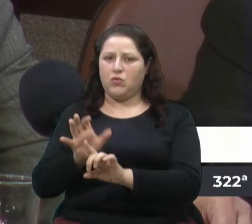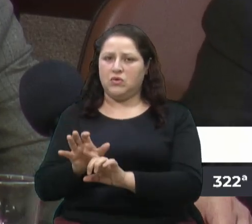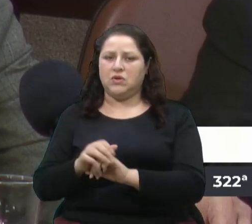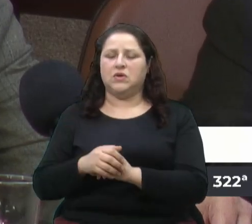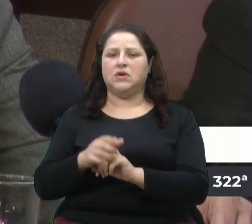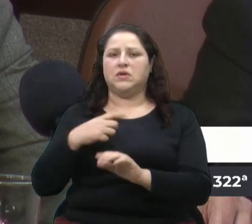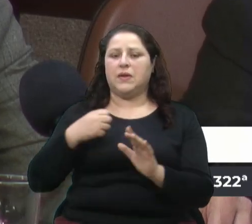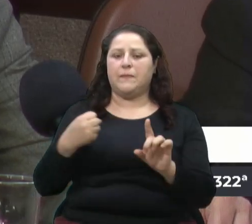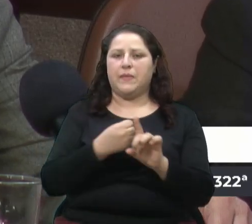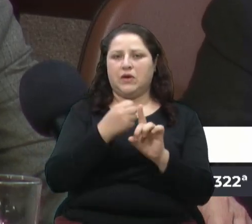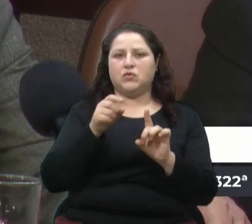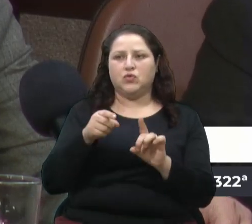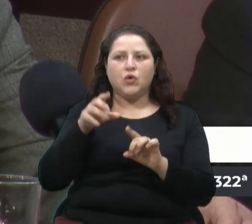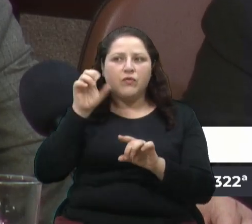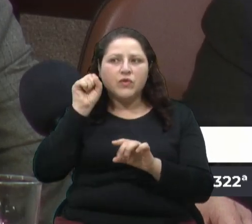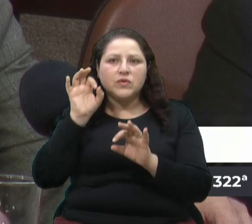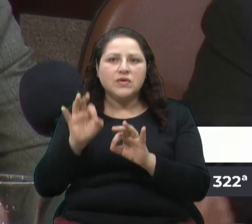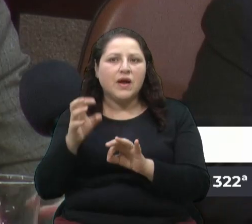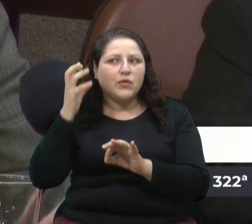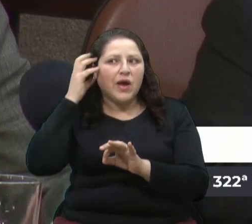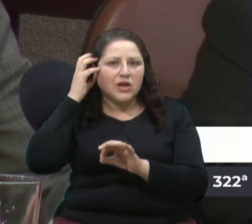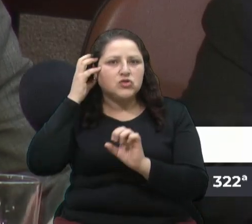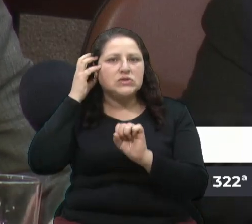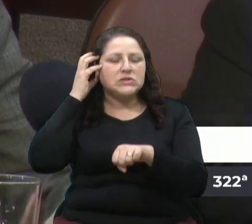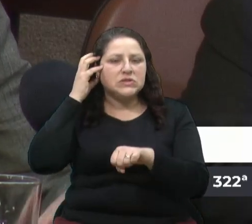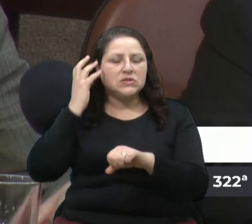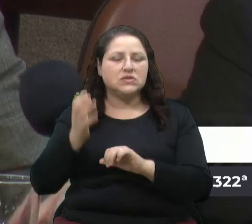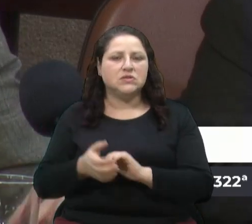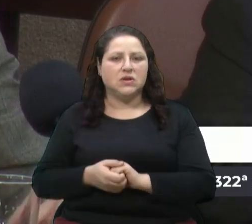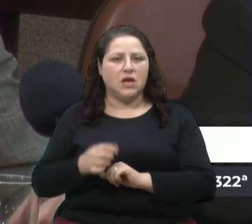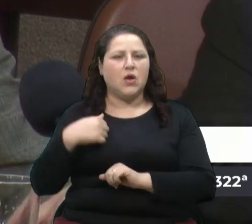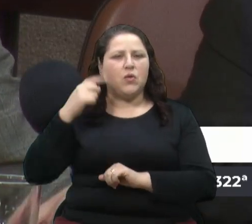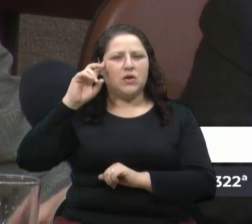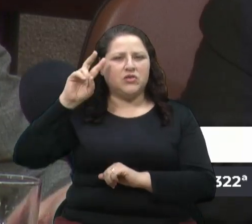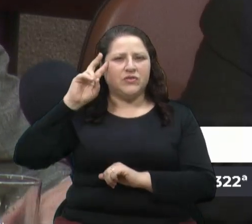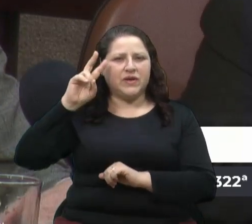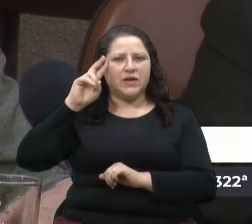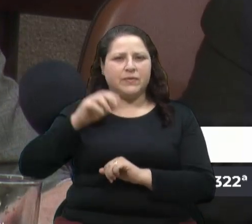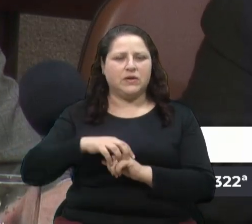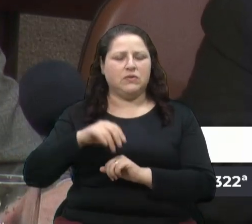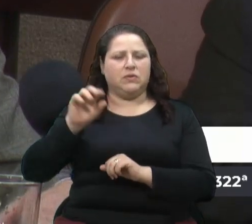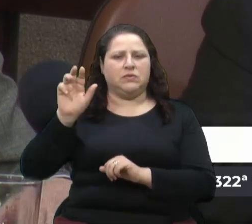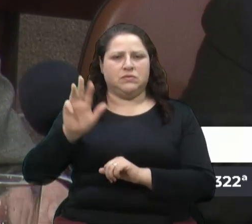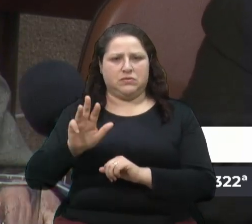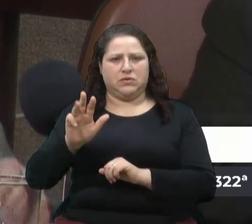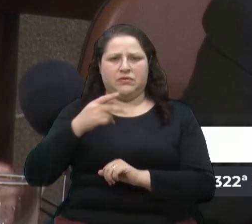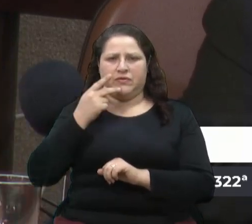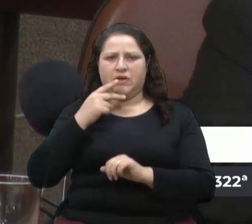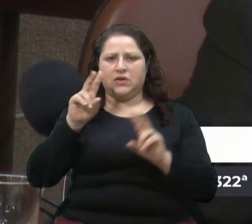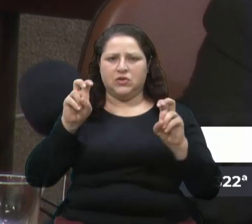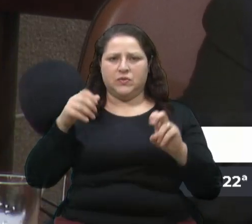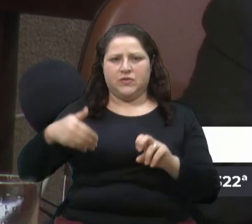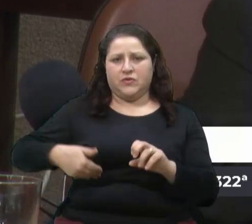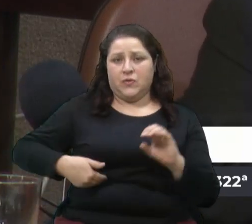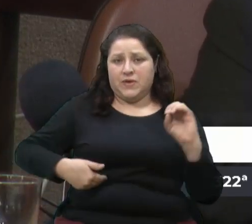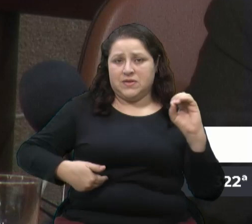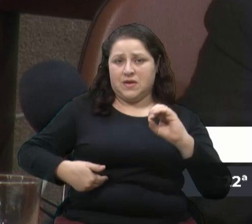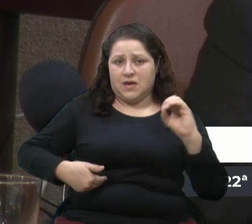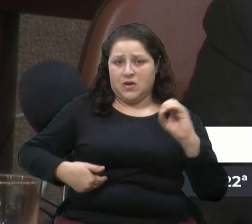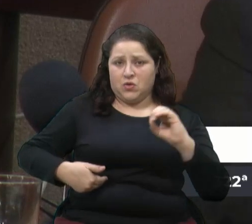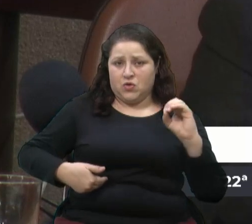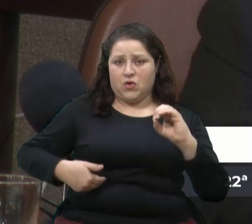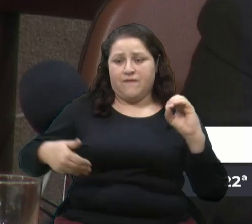não, e o o senhor ouviu na rádio está correto. Eu lembro do presidente Lula falando de fome zero. Fome zero.